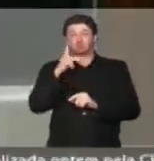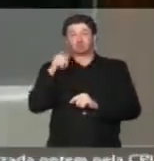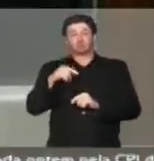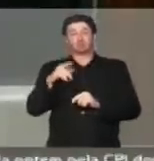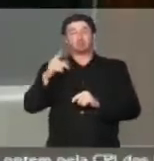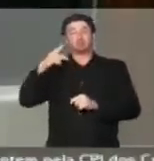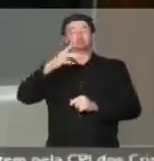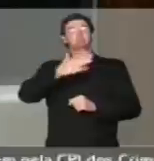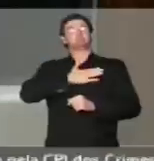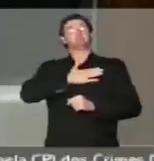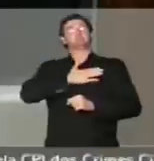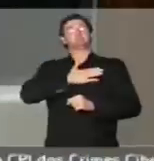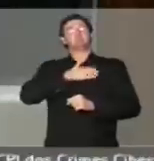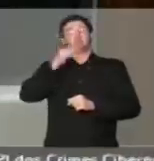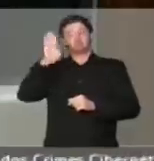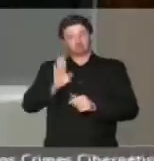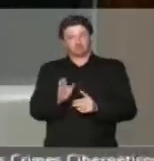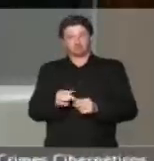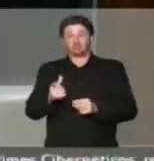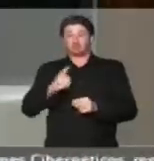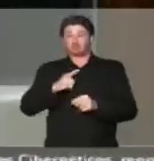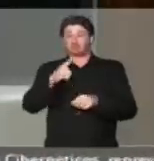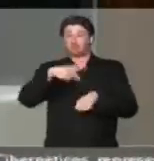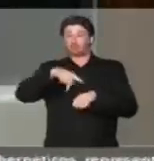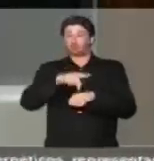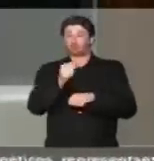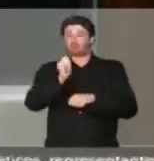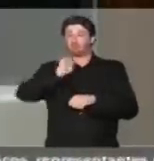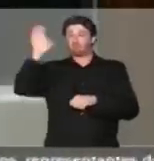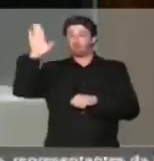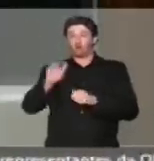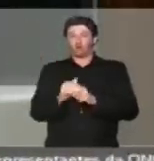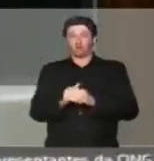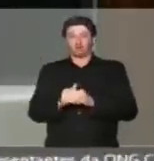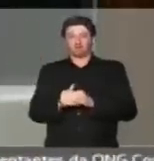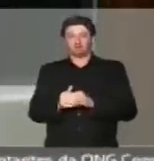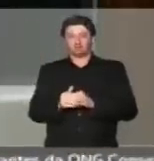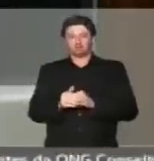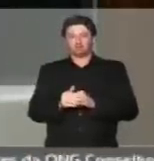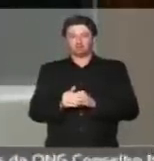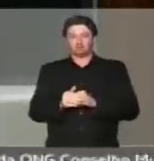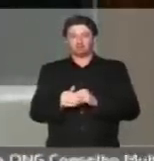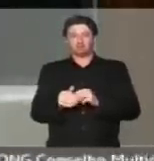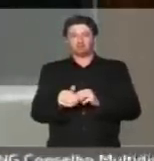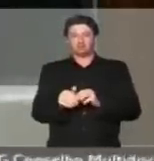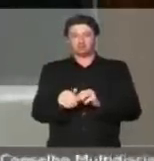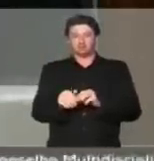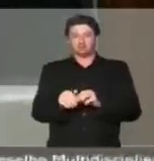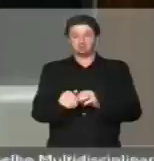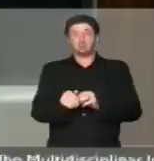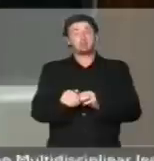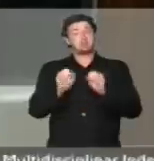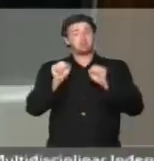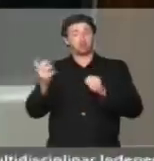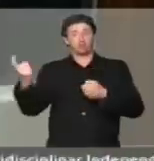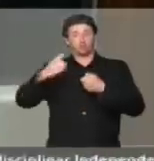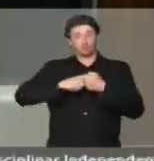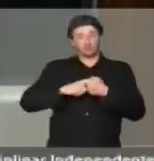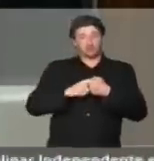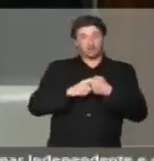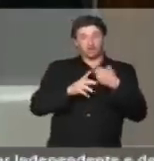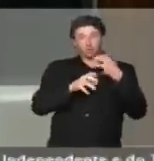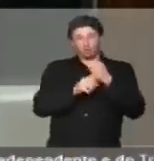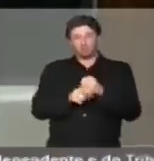patriota, que lá no exterior e podem e devem ser recuperados, não por uma